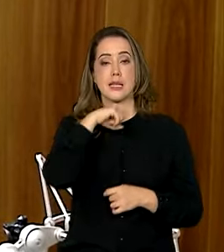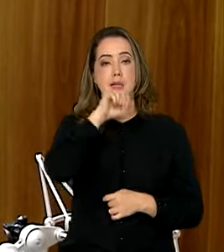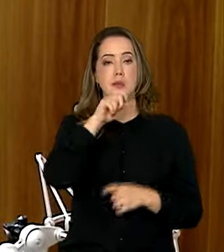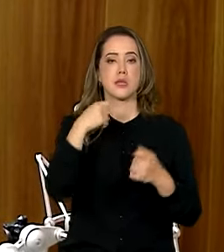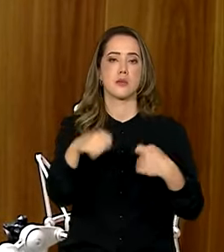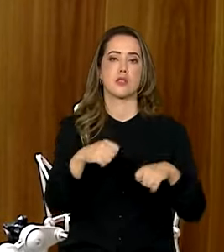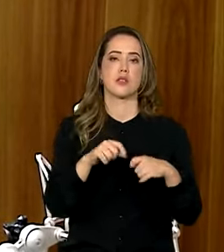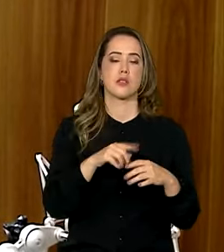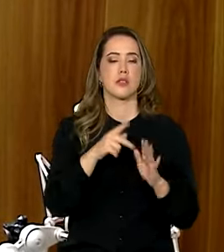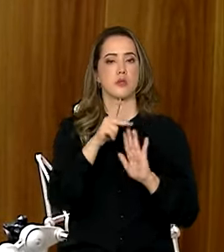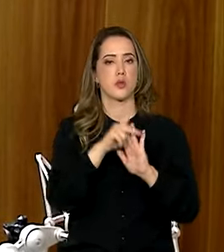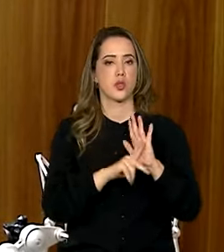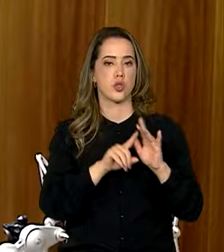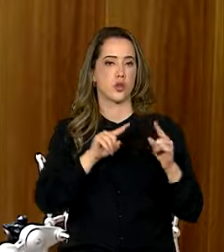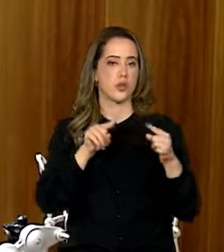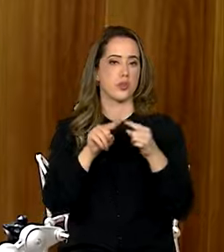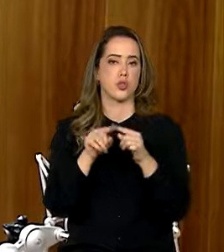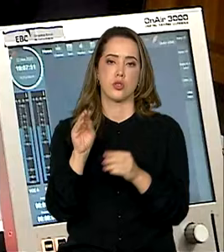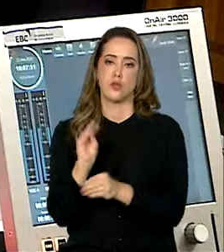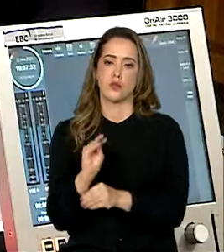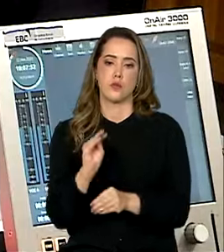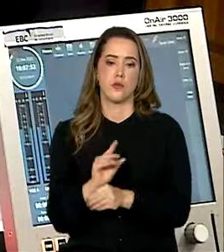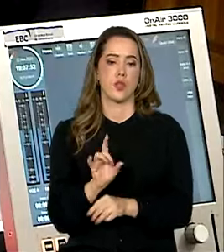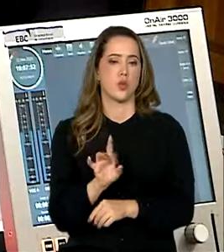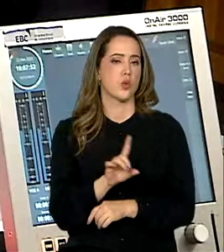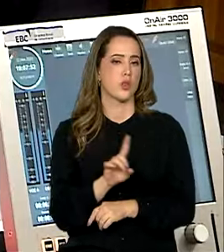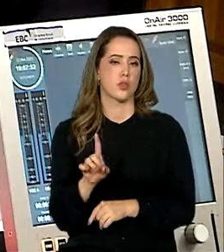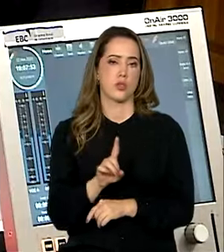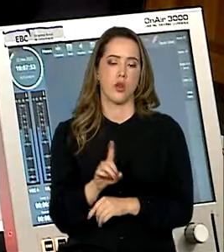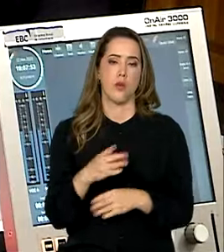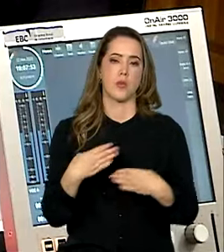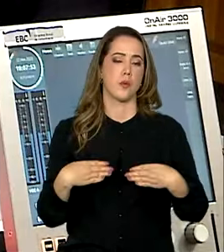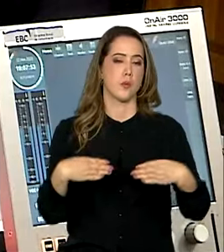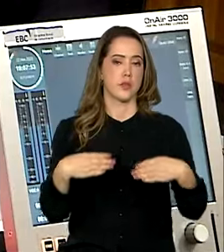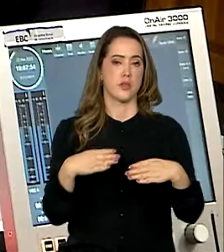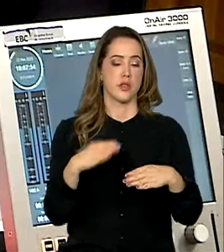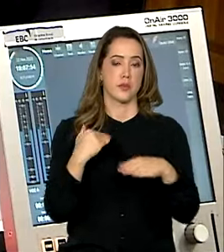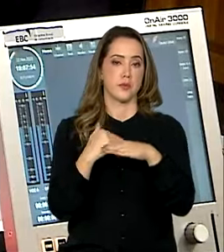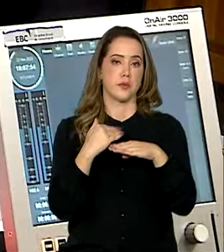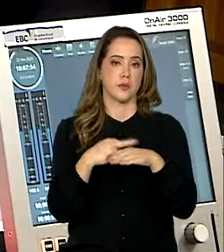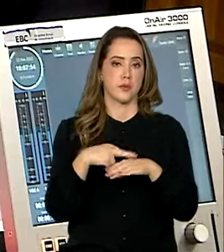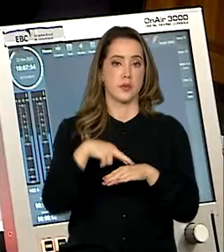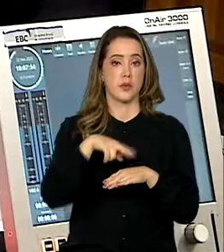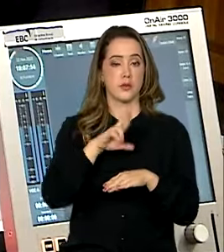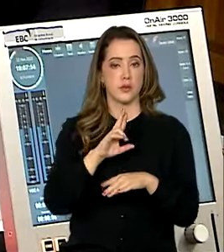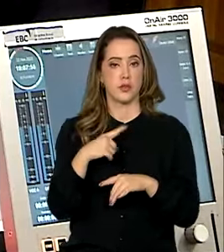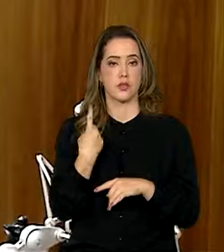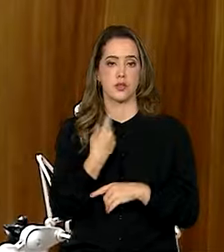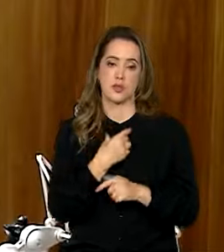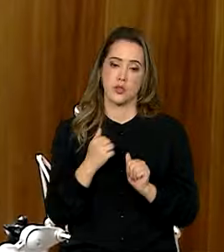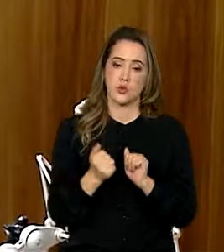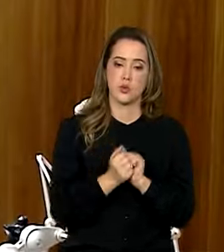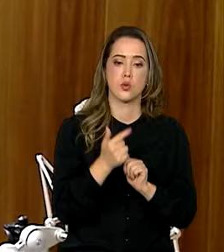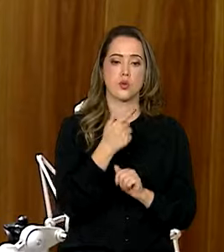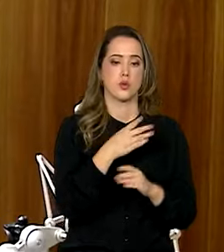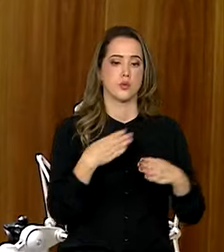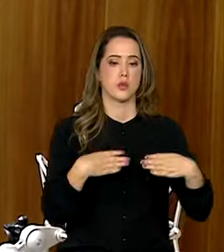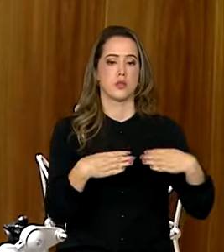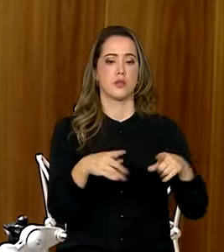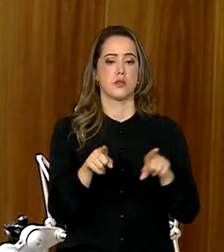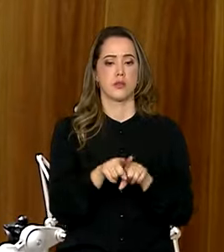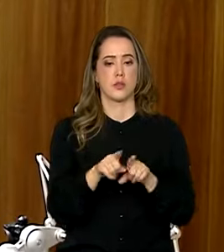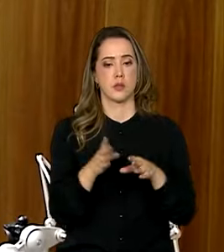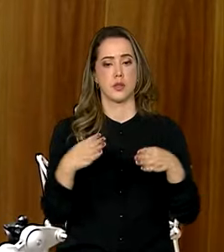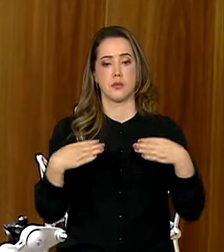projeto visa esse cuidado, sabe? E não é somente o Ministério da Verdade Racial. A gente está ali junto com outros ministérios, como o Ministério da Justiça e também o